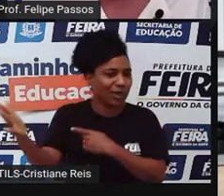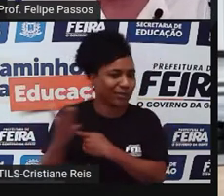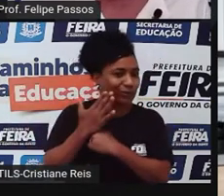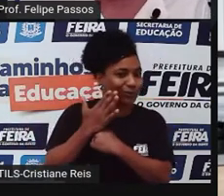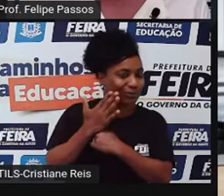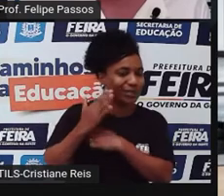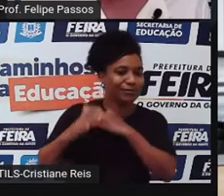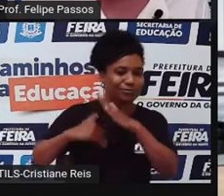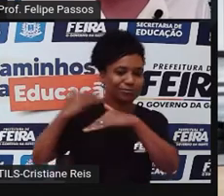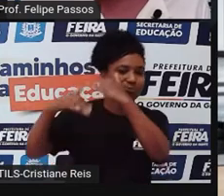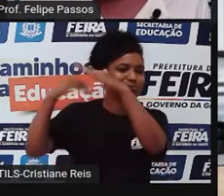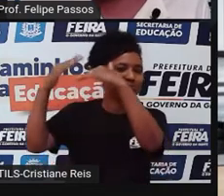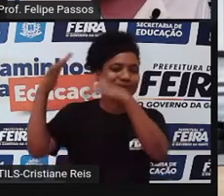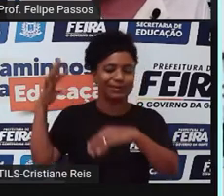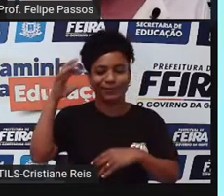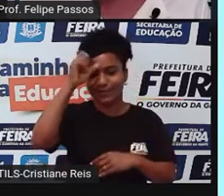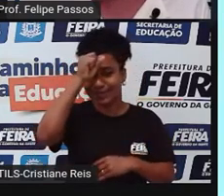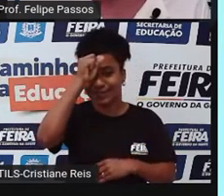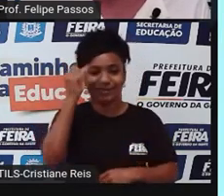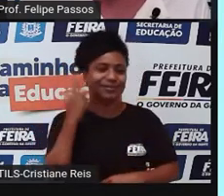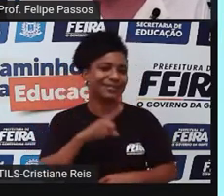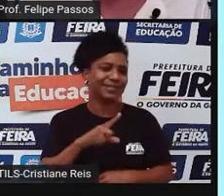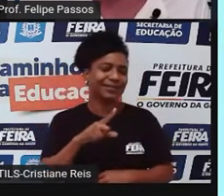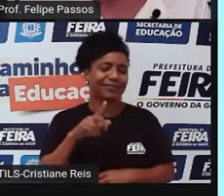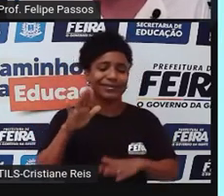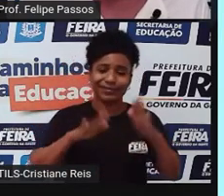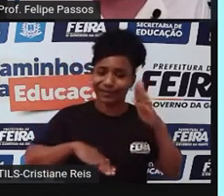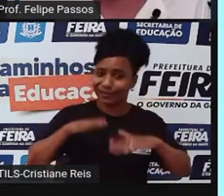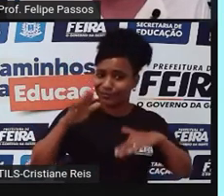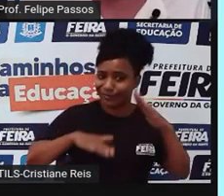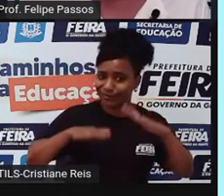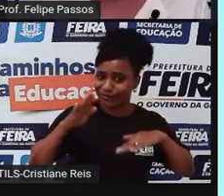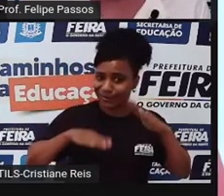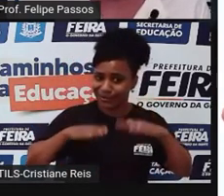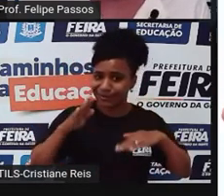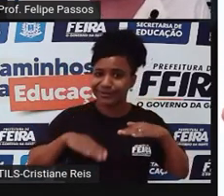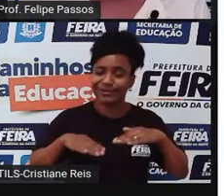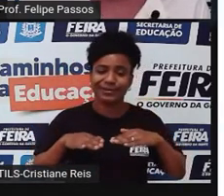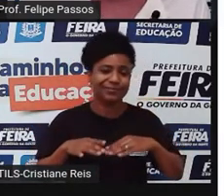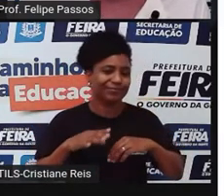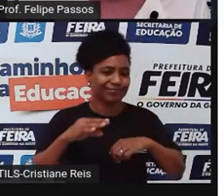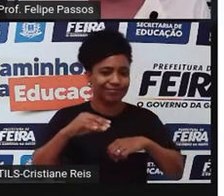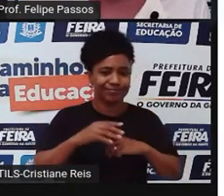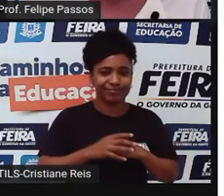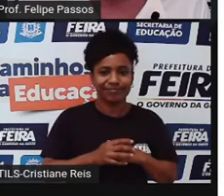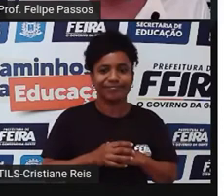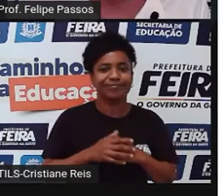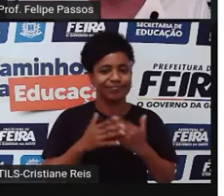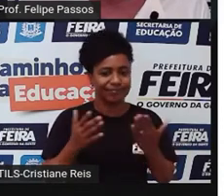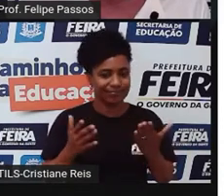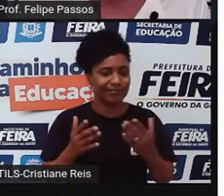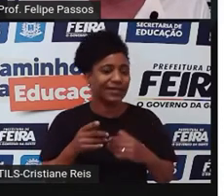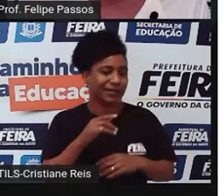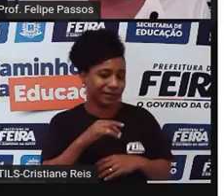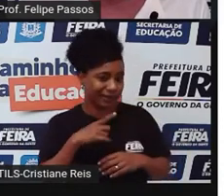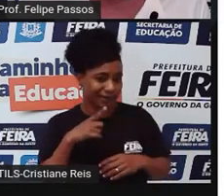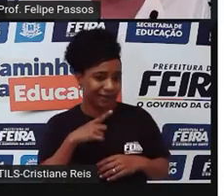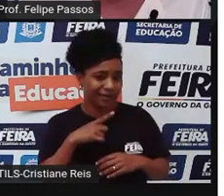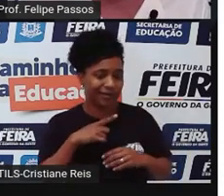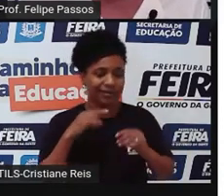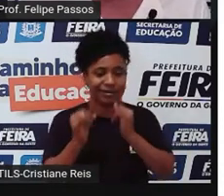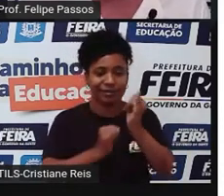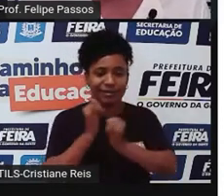crescer, ele faz aprender, mas às vezes, e a gente tem aí centenas, milhares de exemplos na internet,